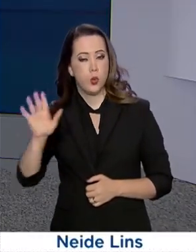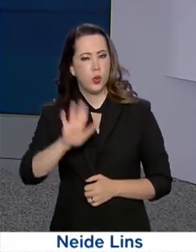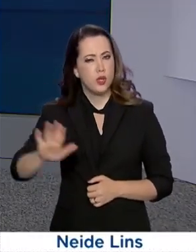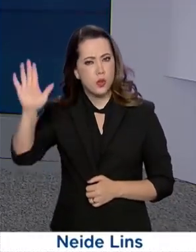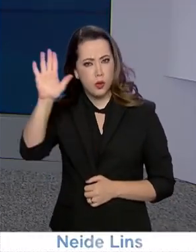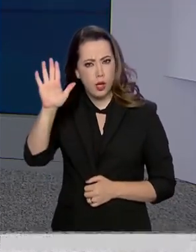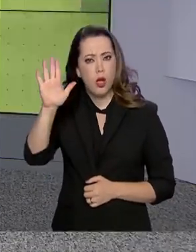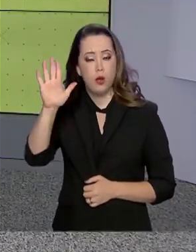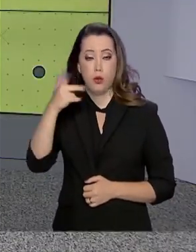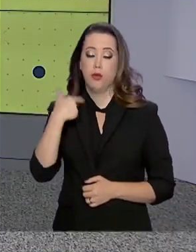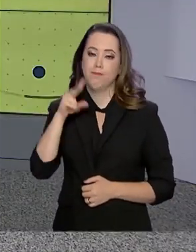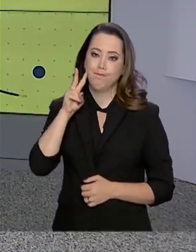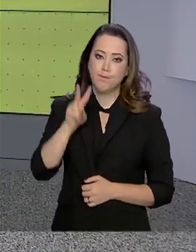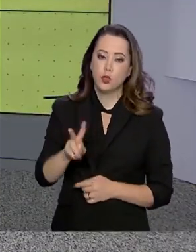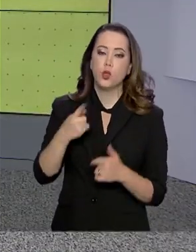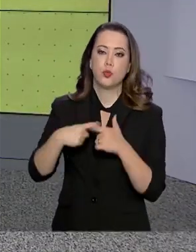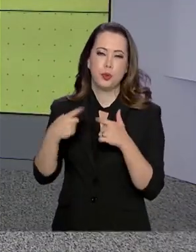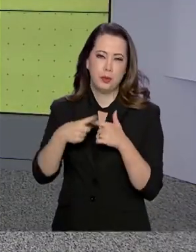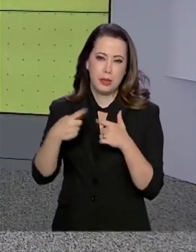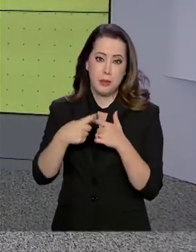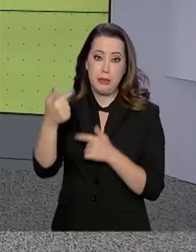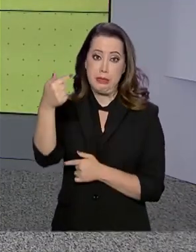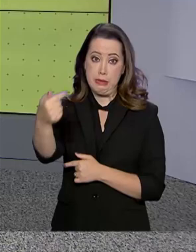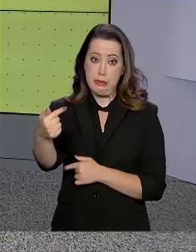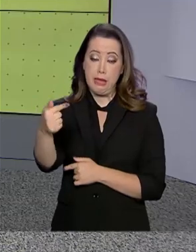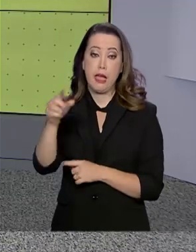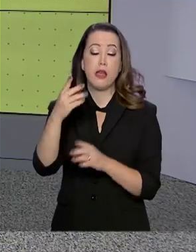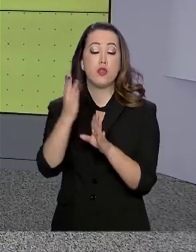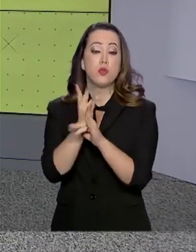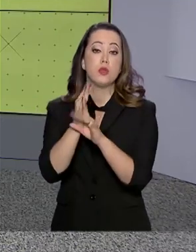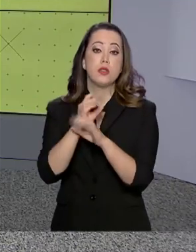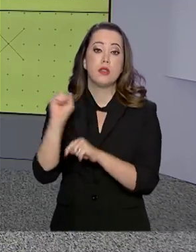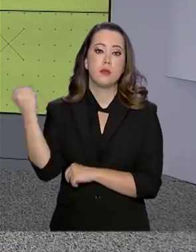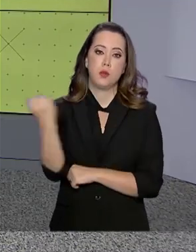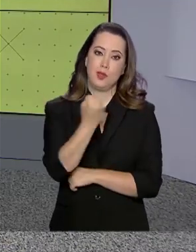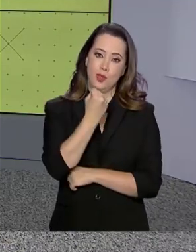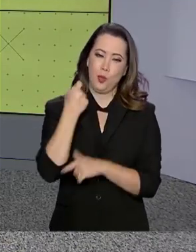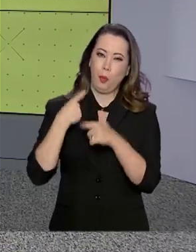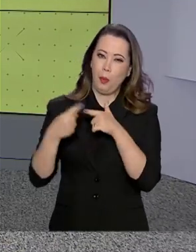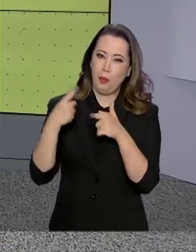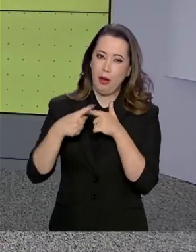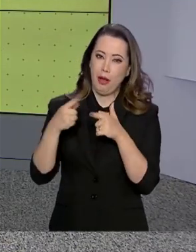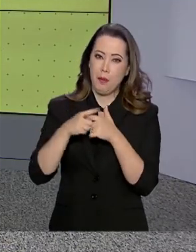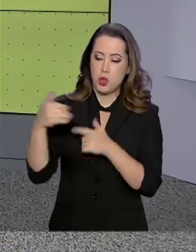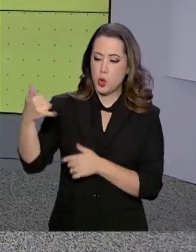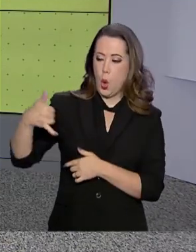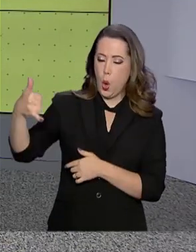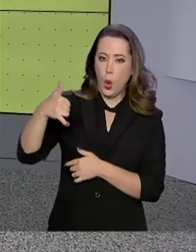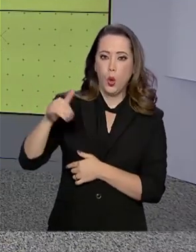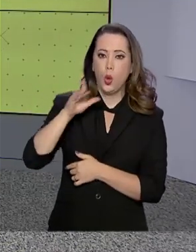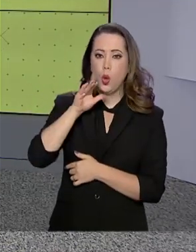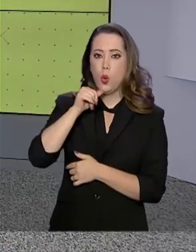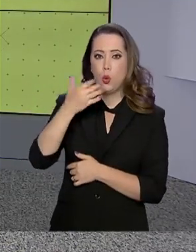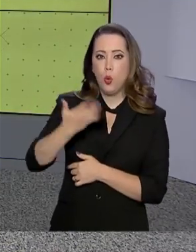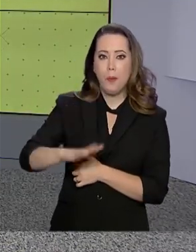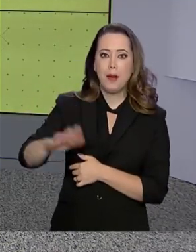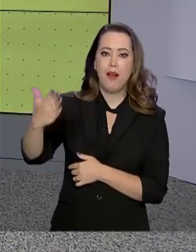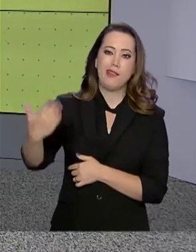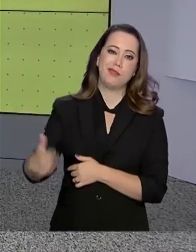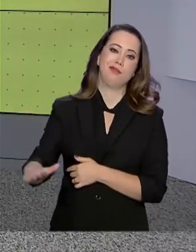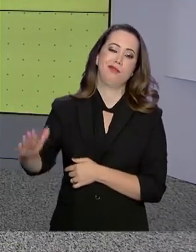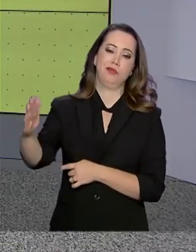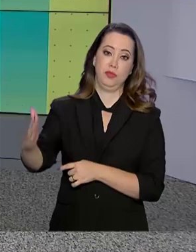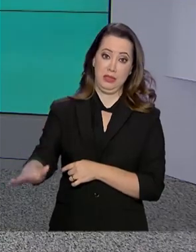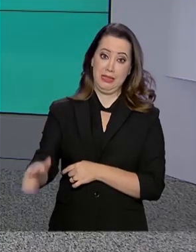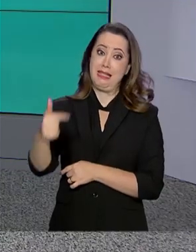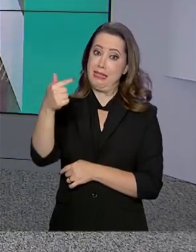emergência em sete municípios de Sergipe, afetados pelo derramamento de óleo no mar. Entre eles, a capital, Aracaju, Barra dos Coqueiros,